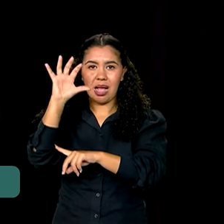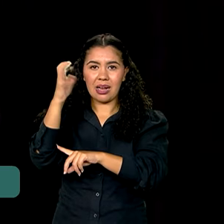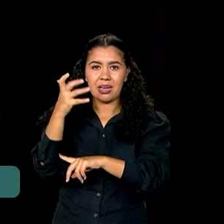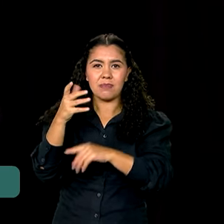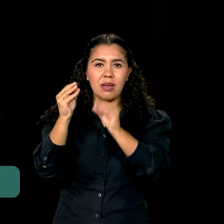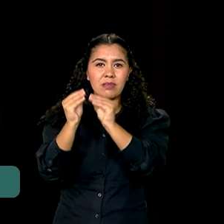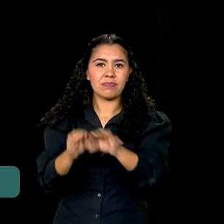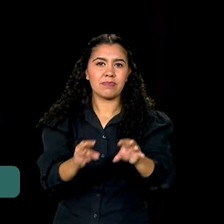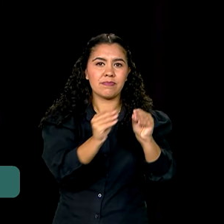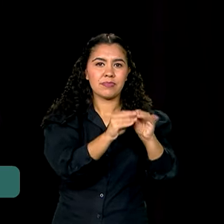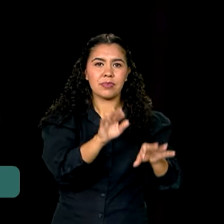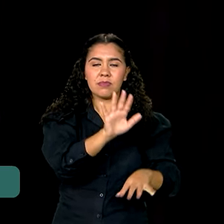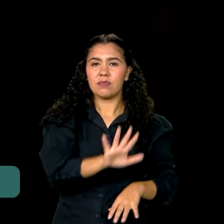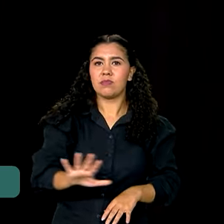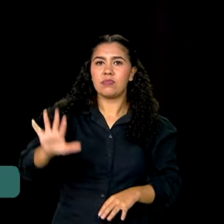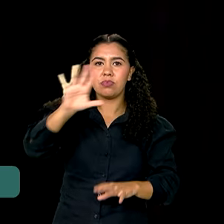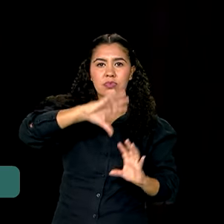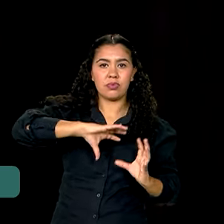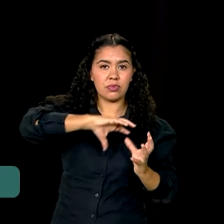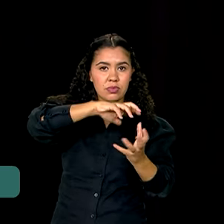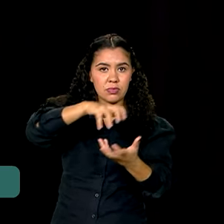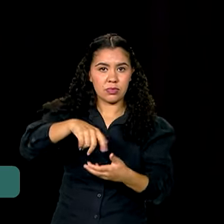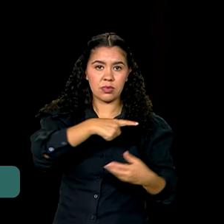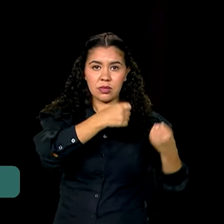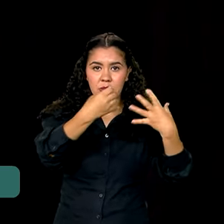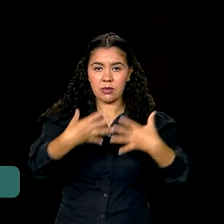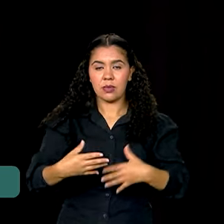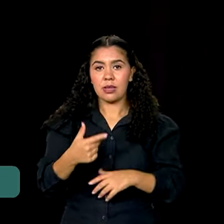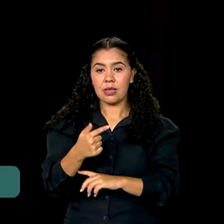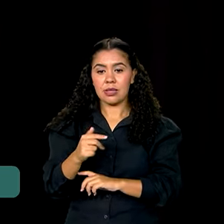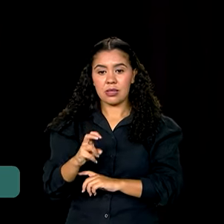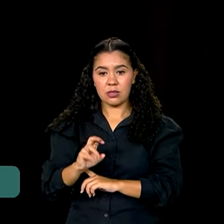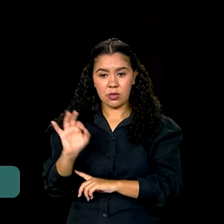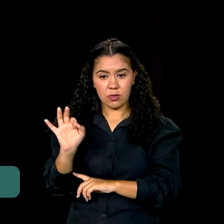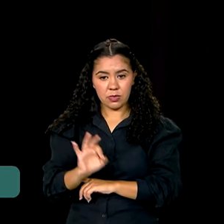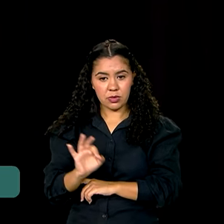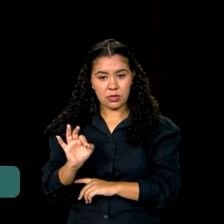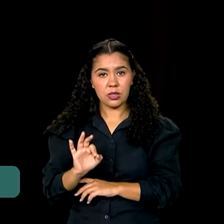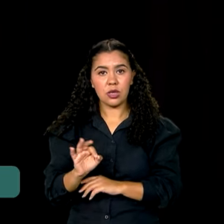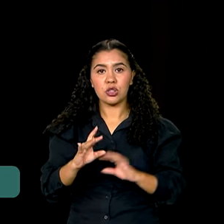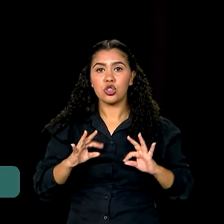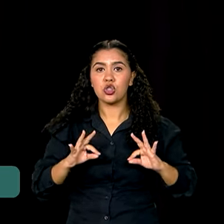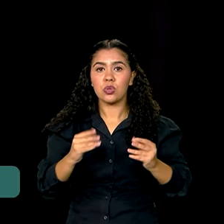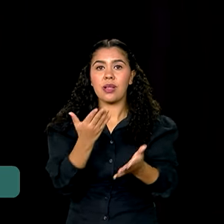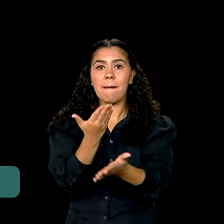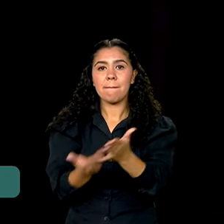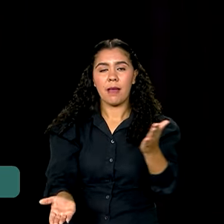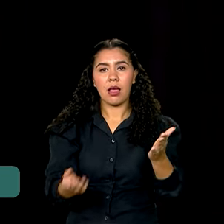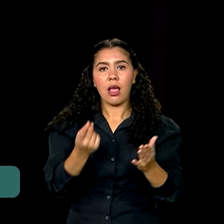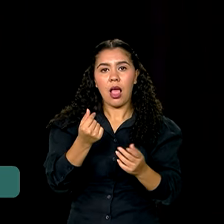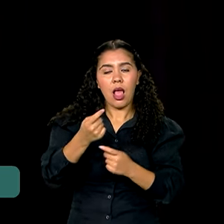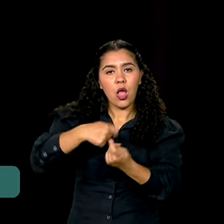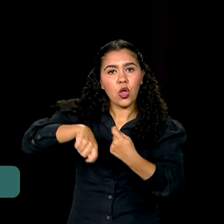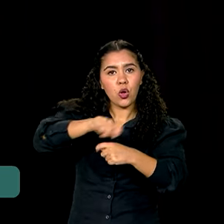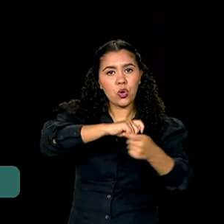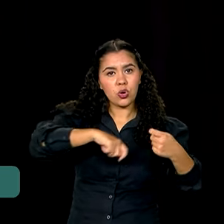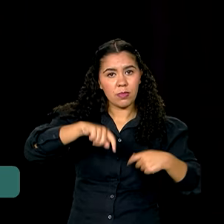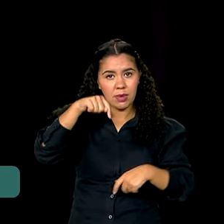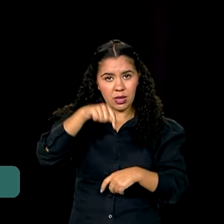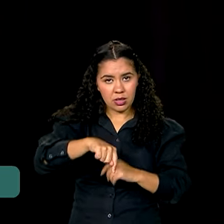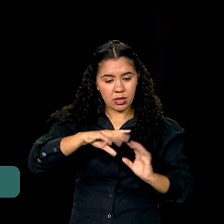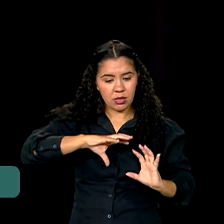afeta todo o planeta. 75% de todas as perdas econômicas do planeta hoje são